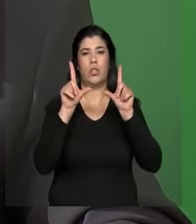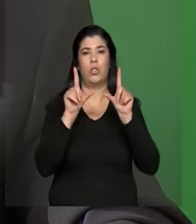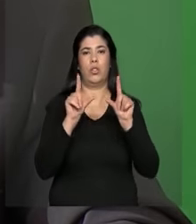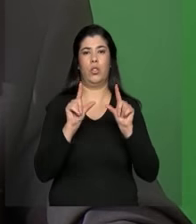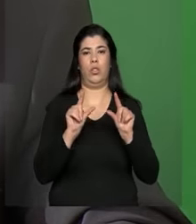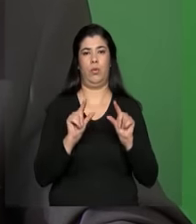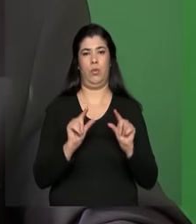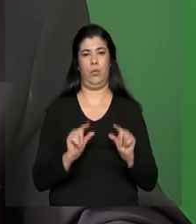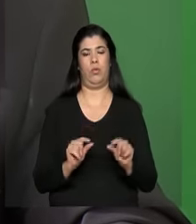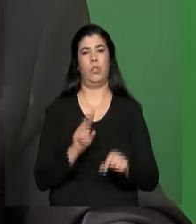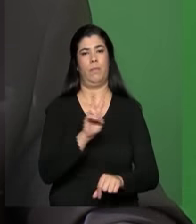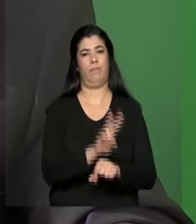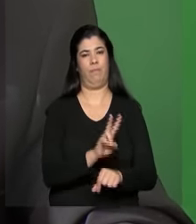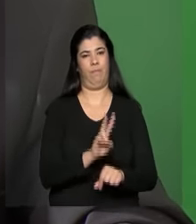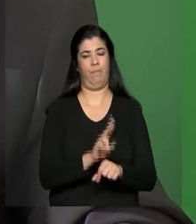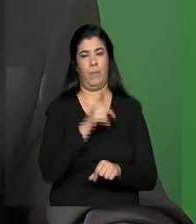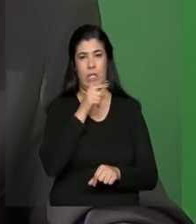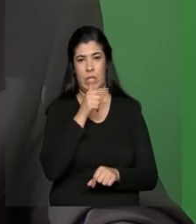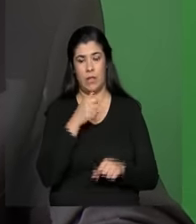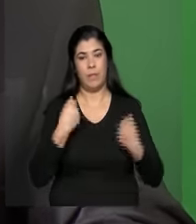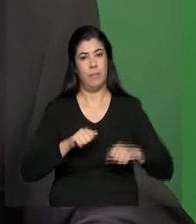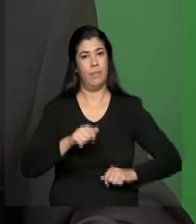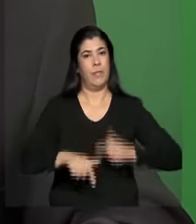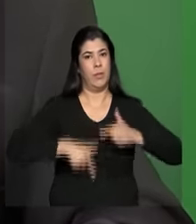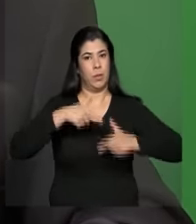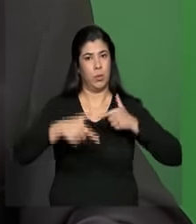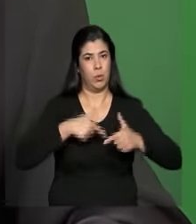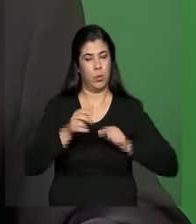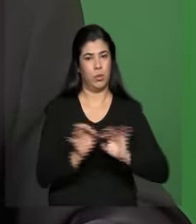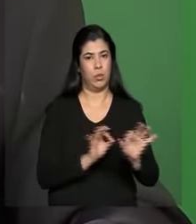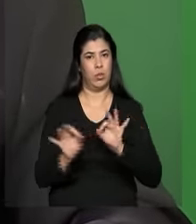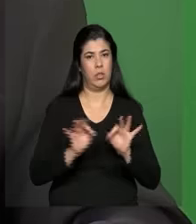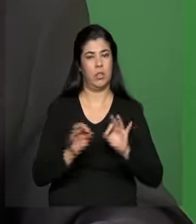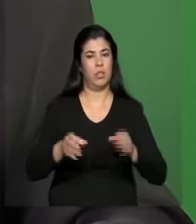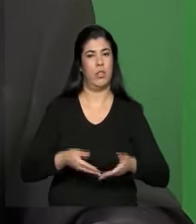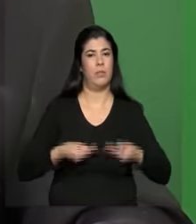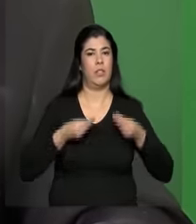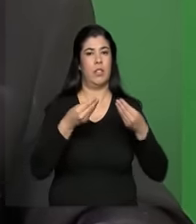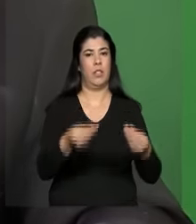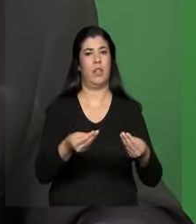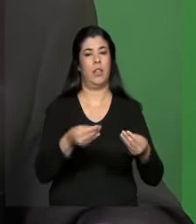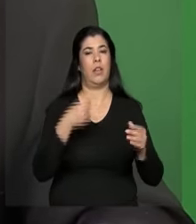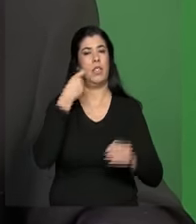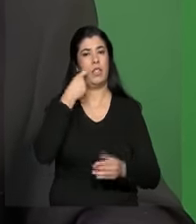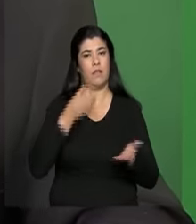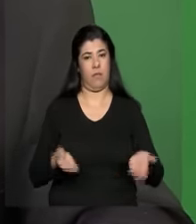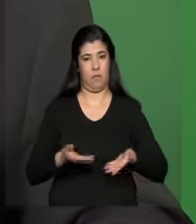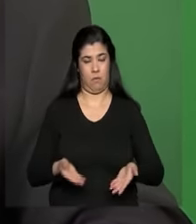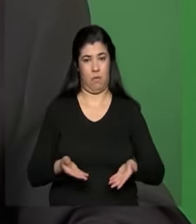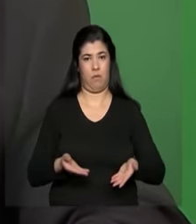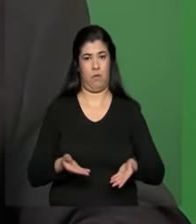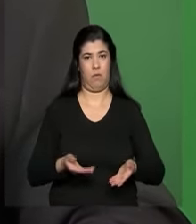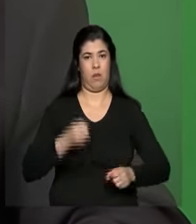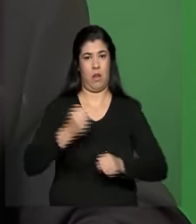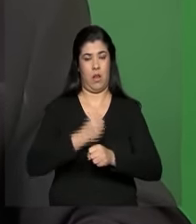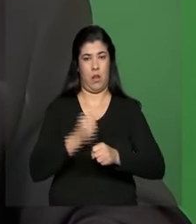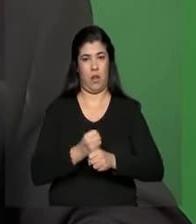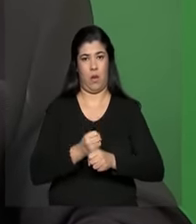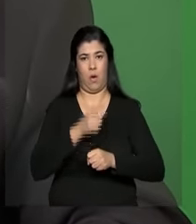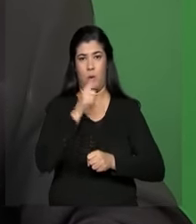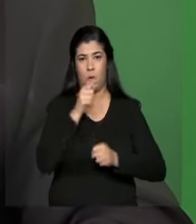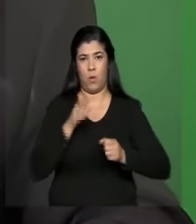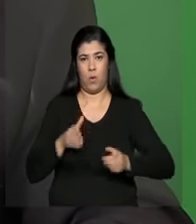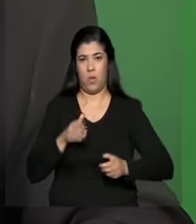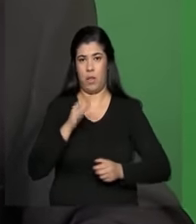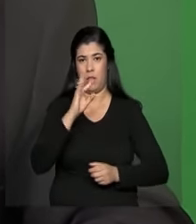reservação da água e nós estamos trabalhando fortemente para entregar, a partir de sexta-feira, a obra da transposição do Rio São